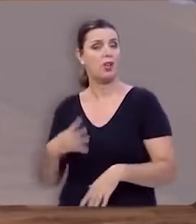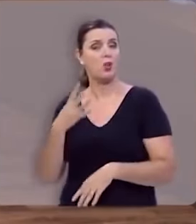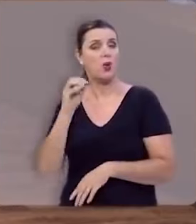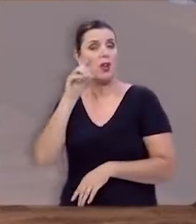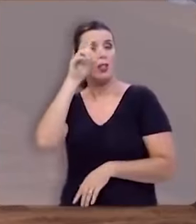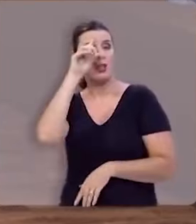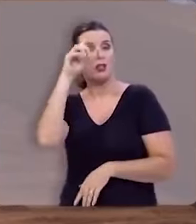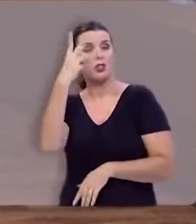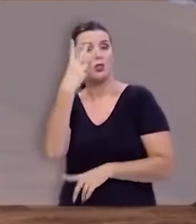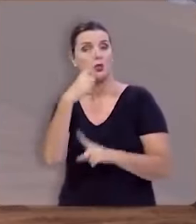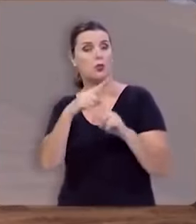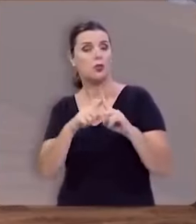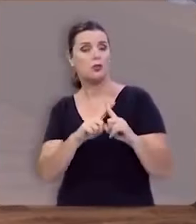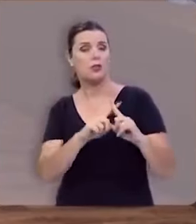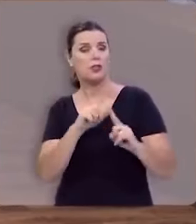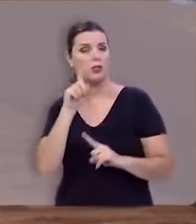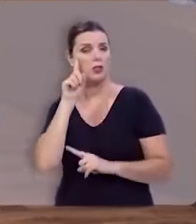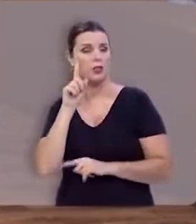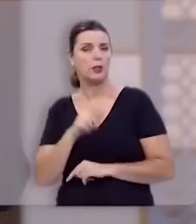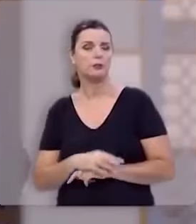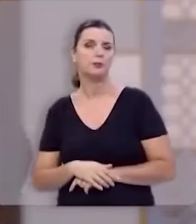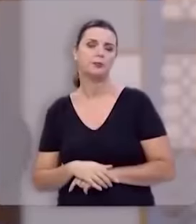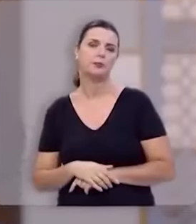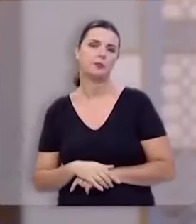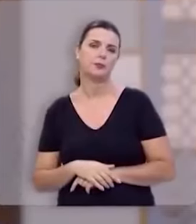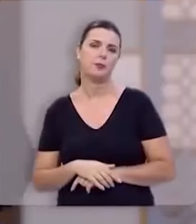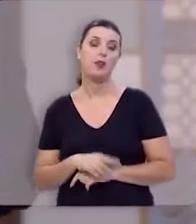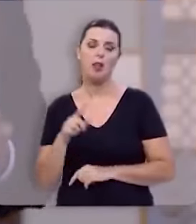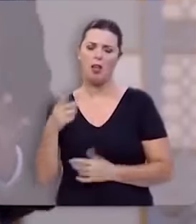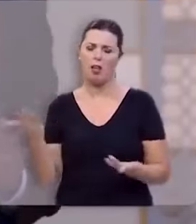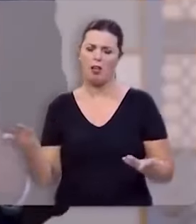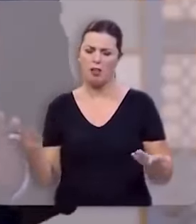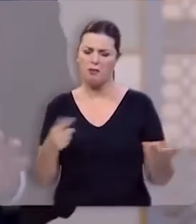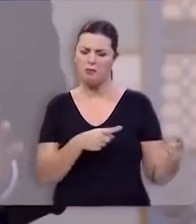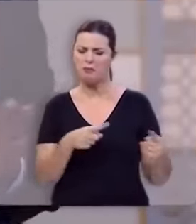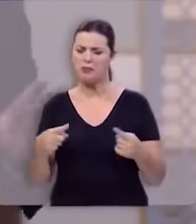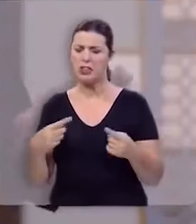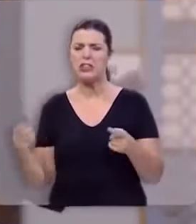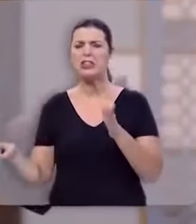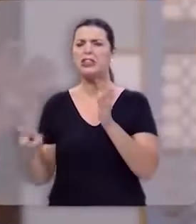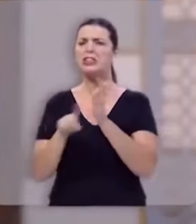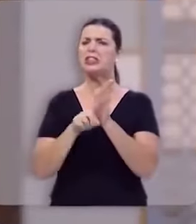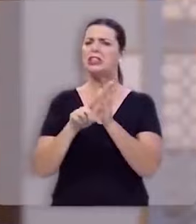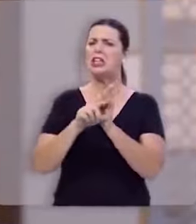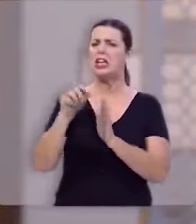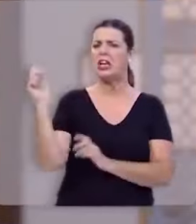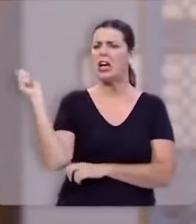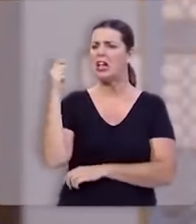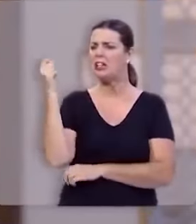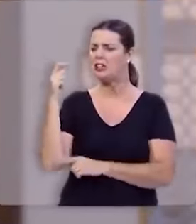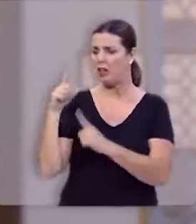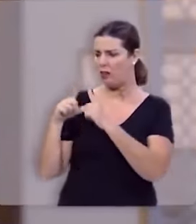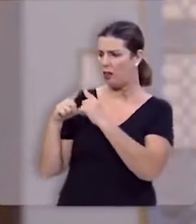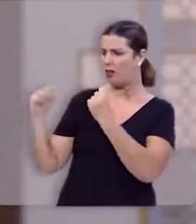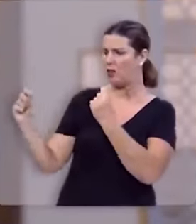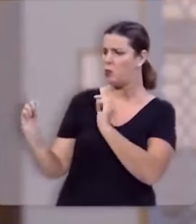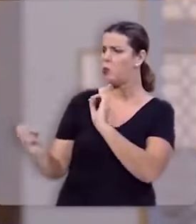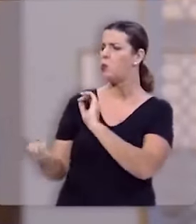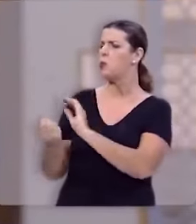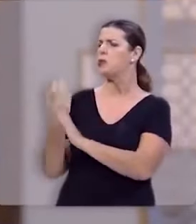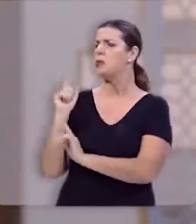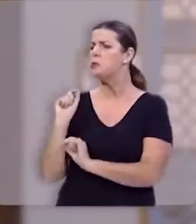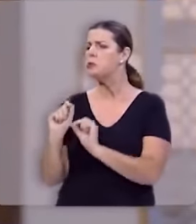dias seguidos duas vezes por dia nesse ínterim chega Davi na hora da debandada geral e quer saber o que está